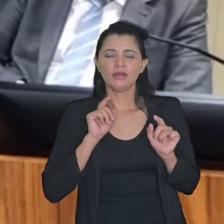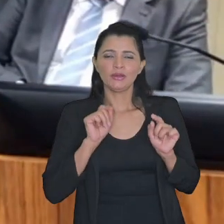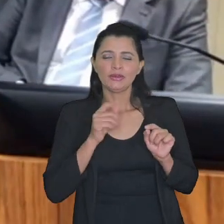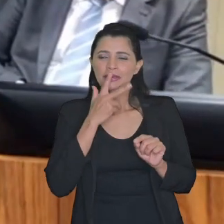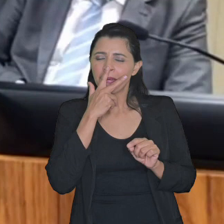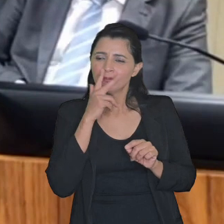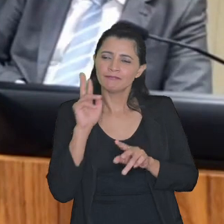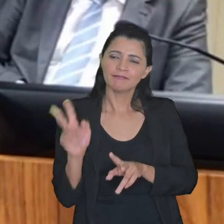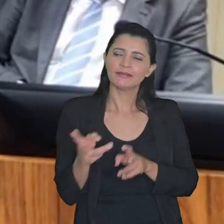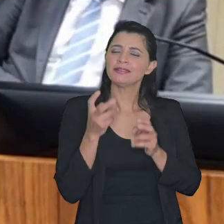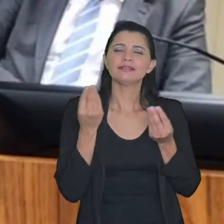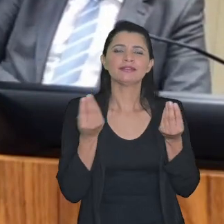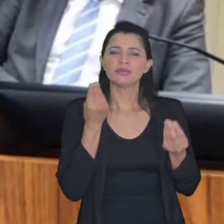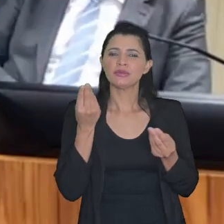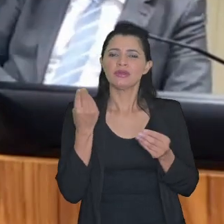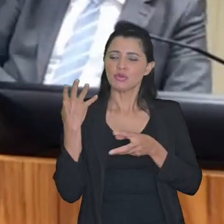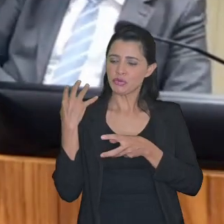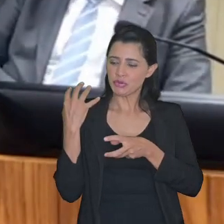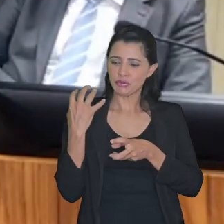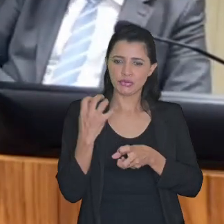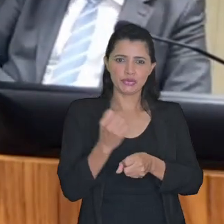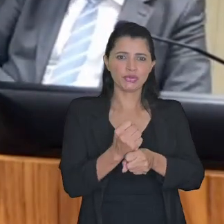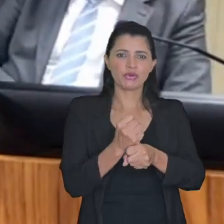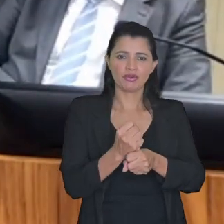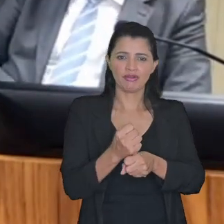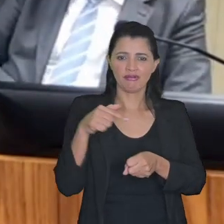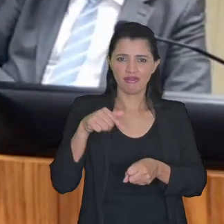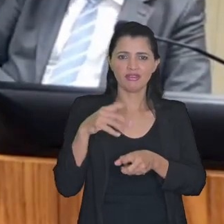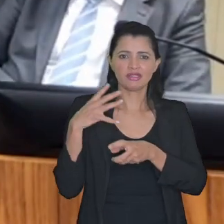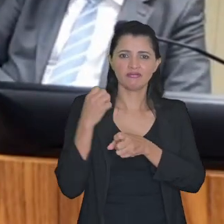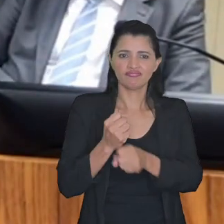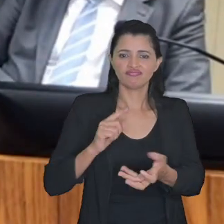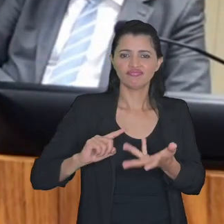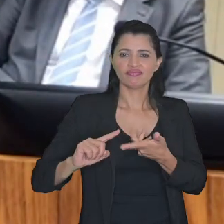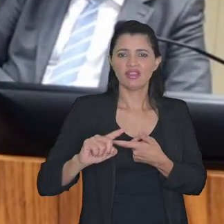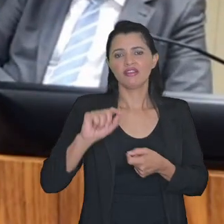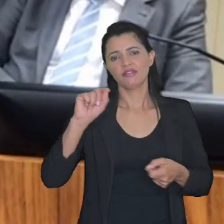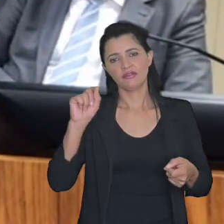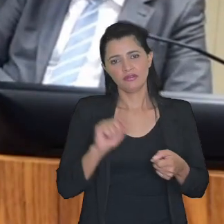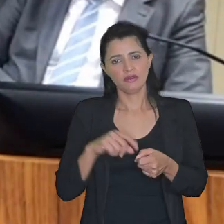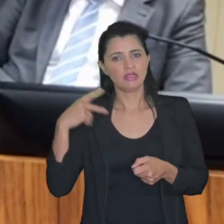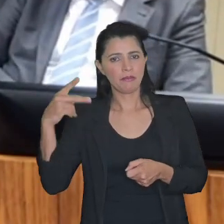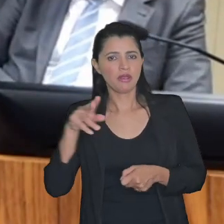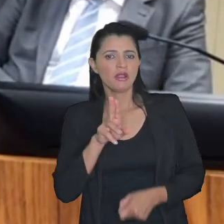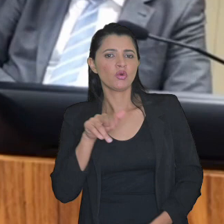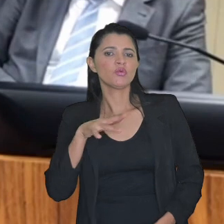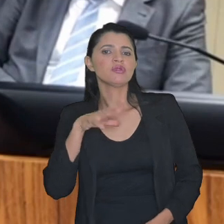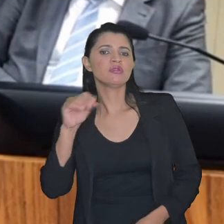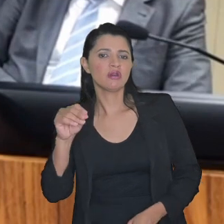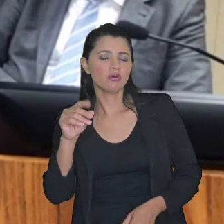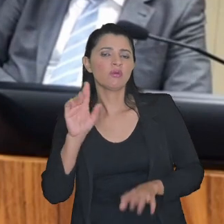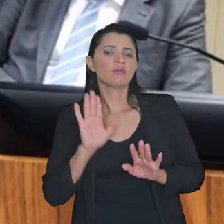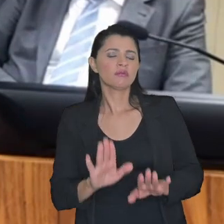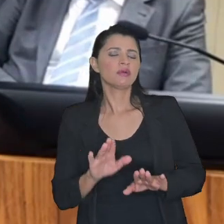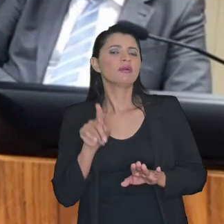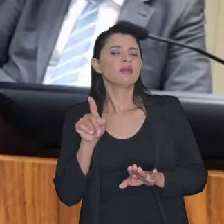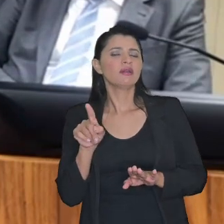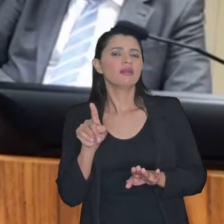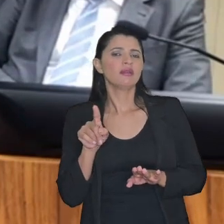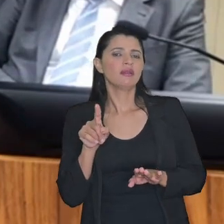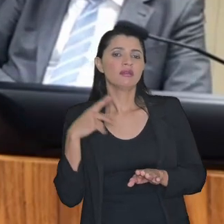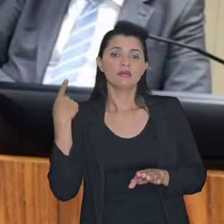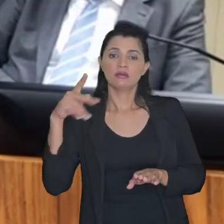me parece essa conta ela é feita naturalmente pela união considerada